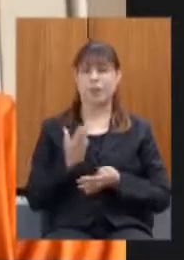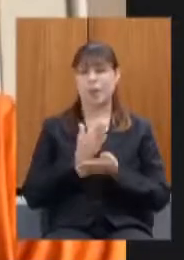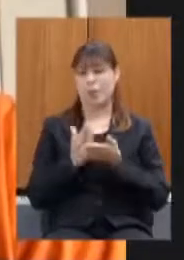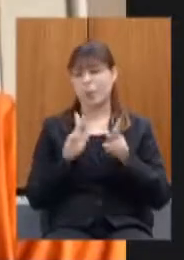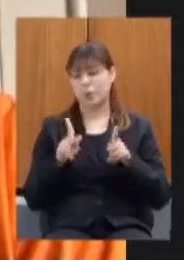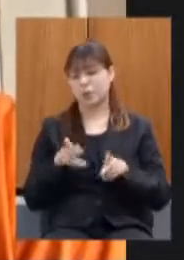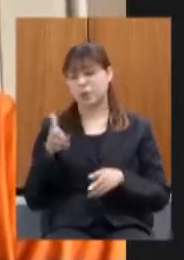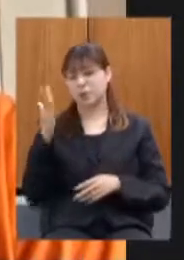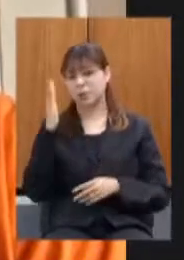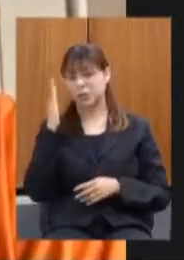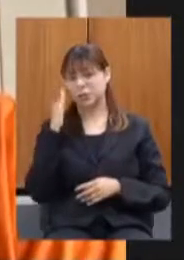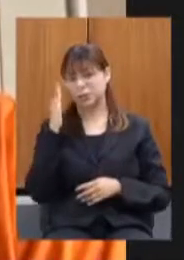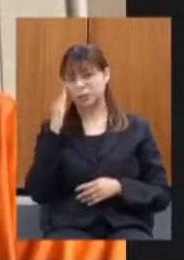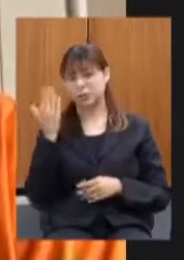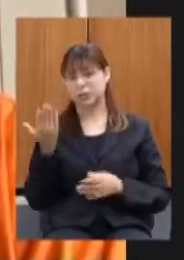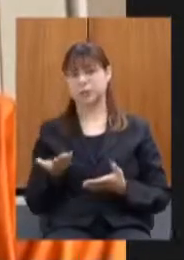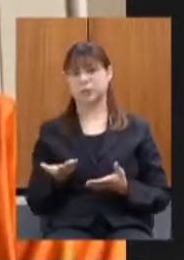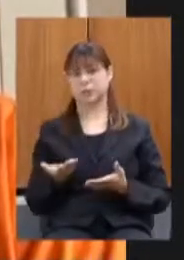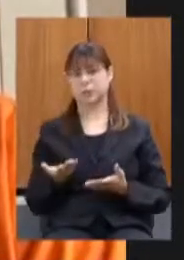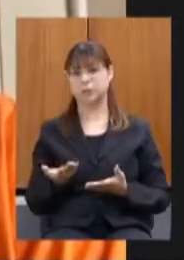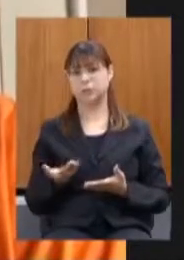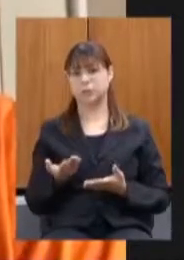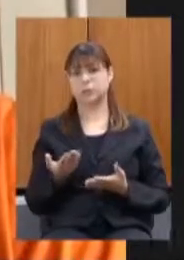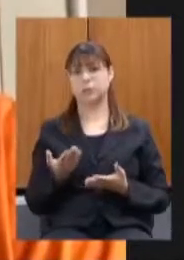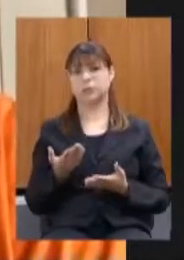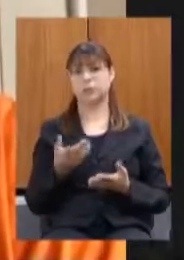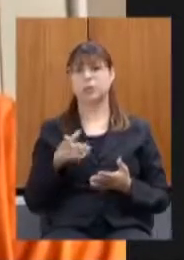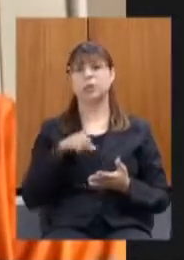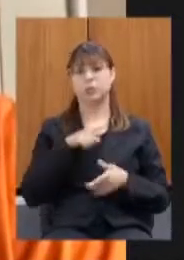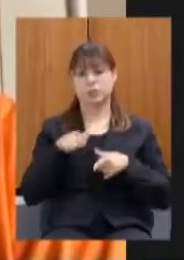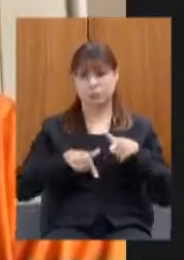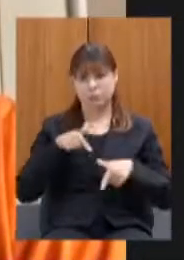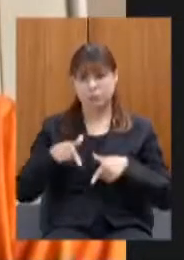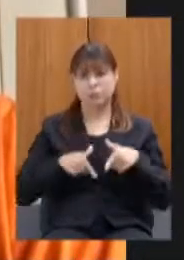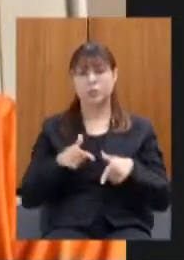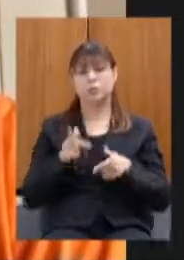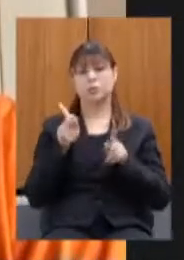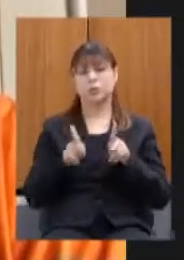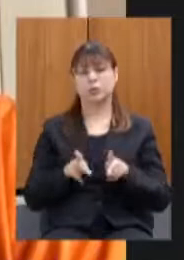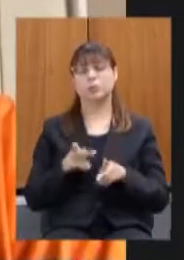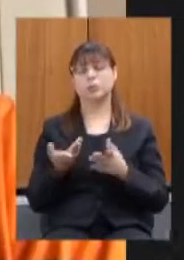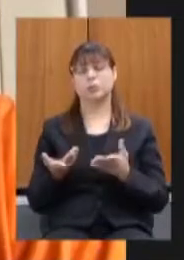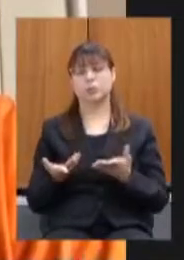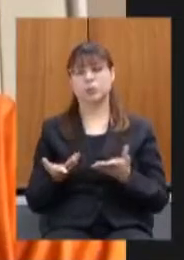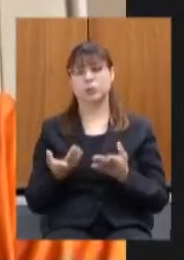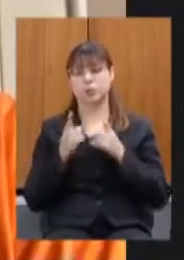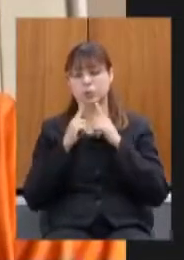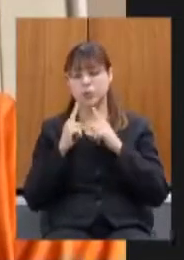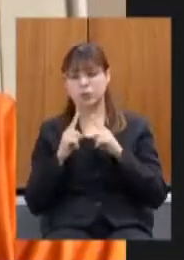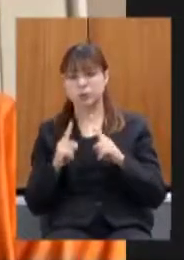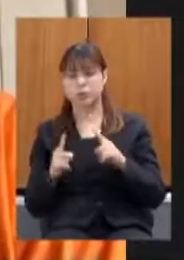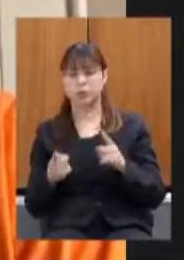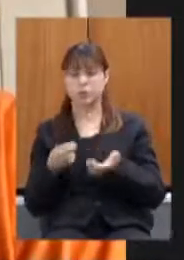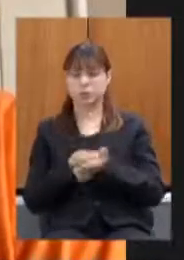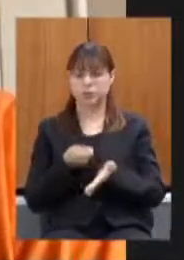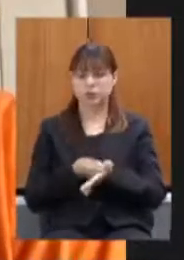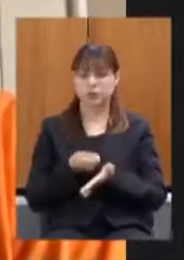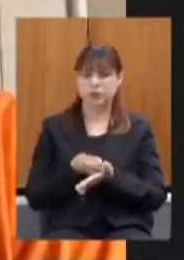sabendo está gerando muita o movimento tem crescido muitas pessoas têm questionado inclusive exigindo